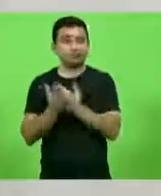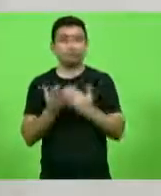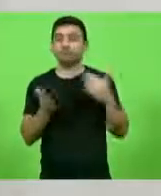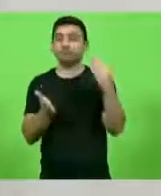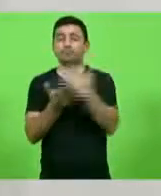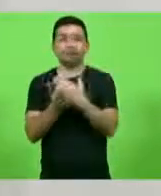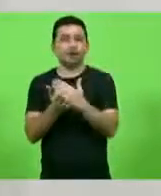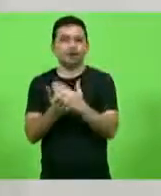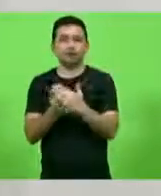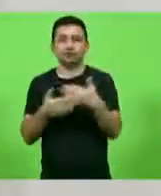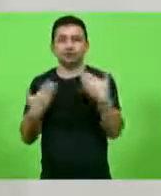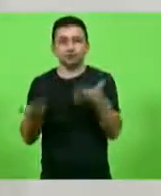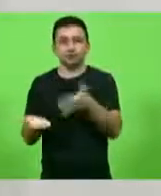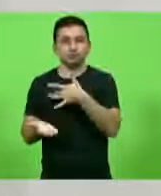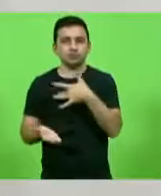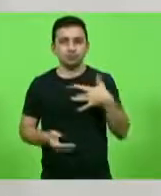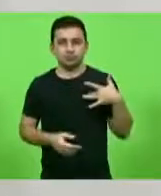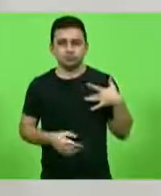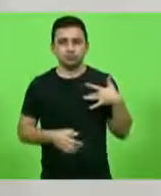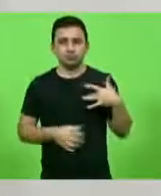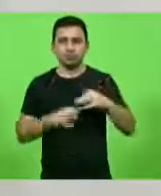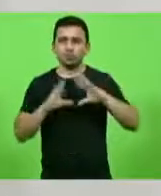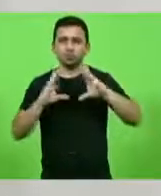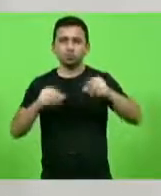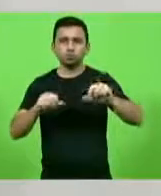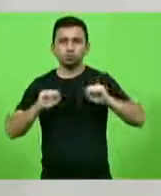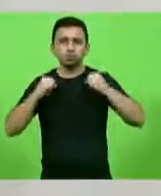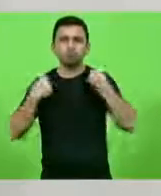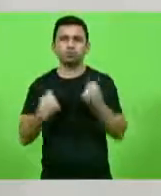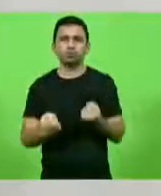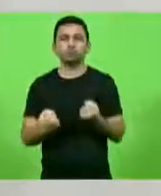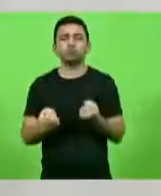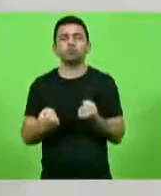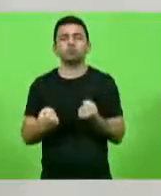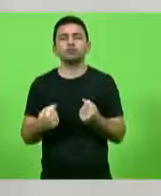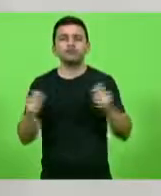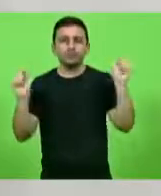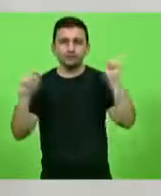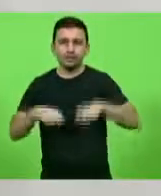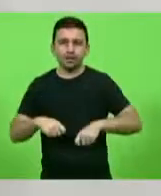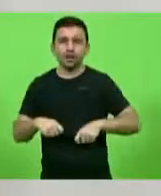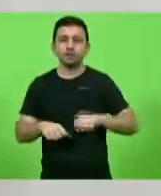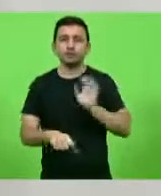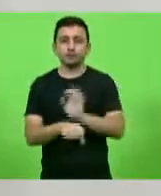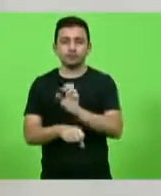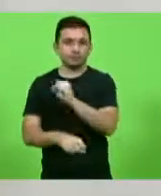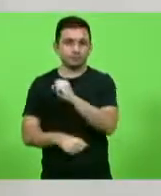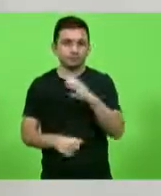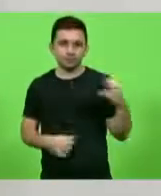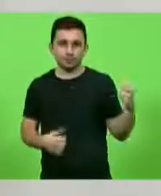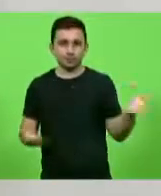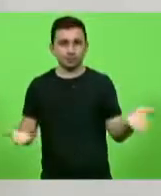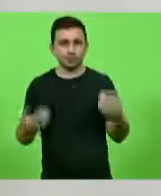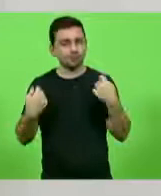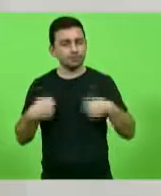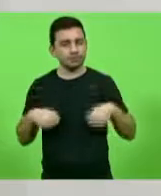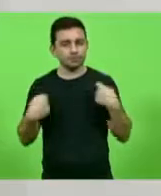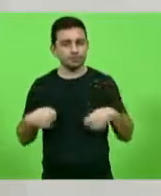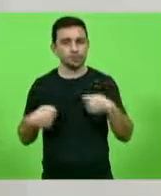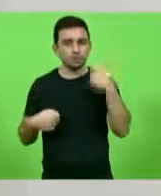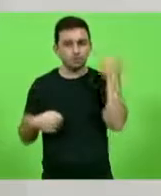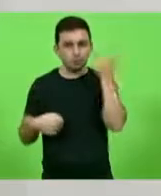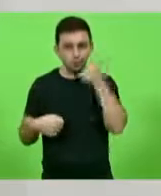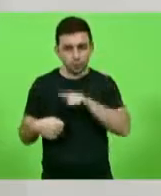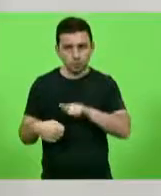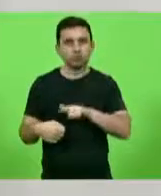se somar agora a todos os esforços possíveis que o Estado de Santa Catarina necessita para superar essa grave